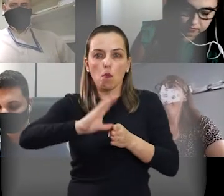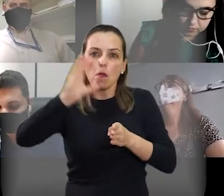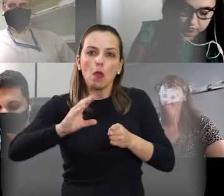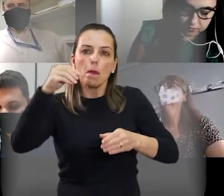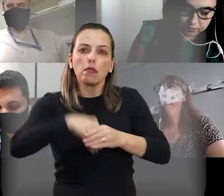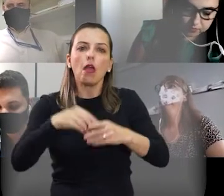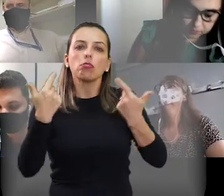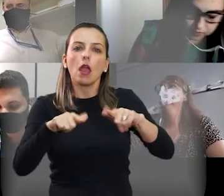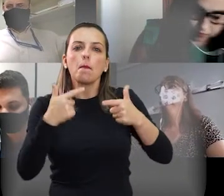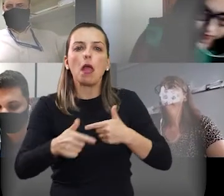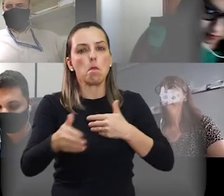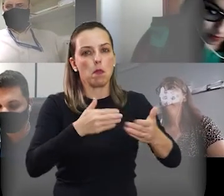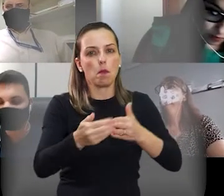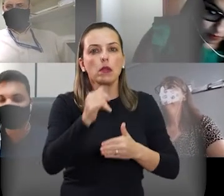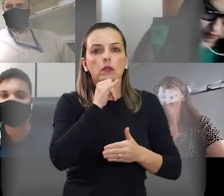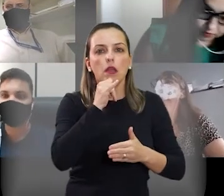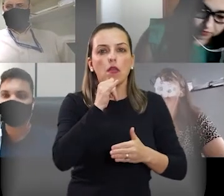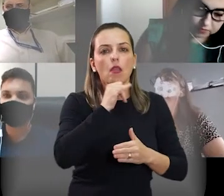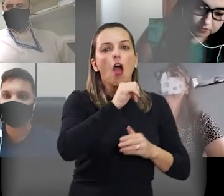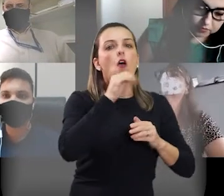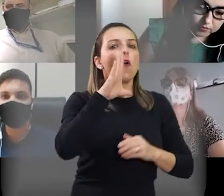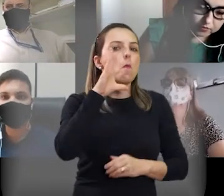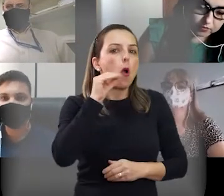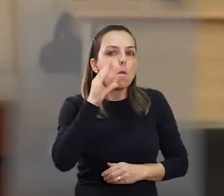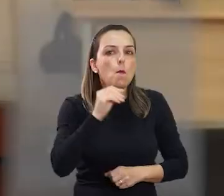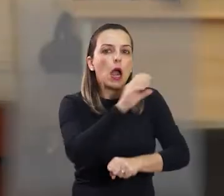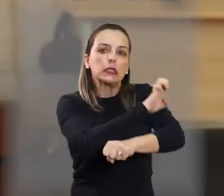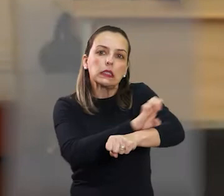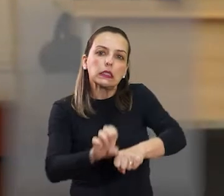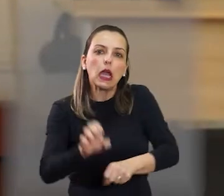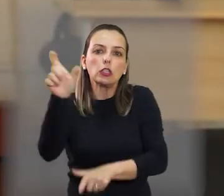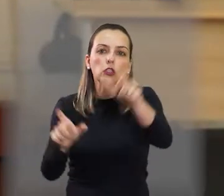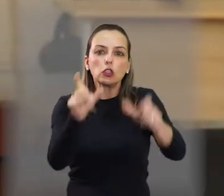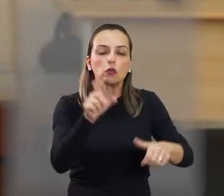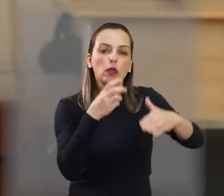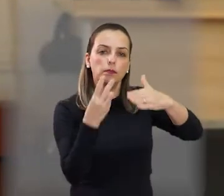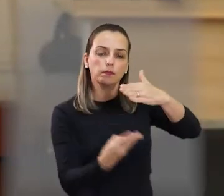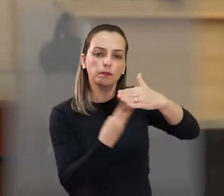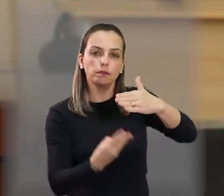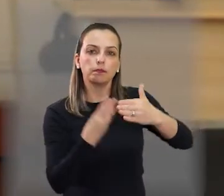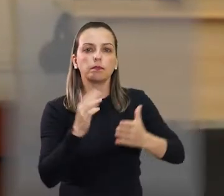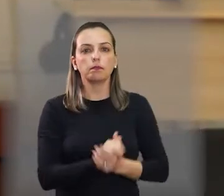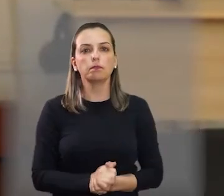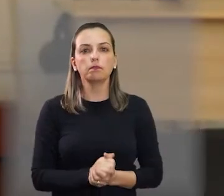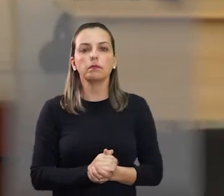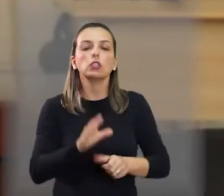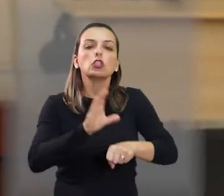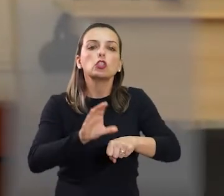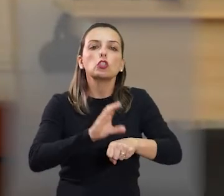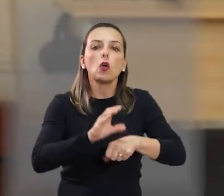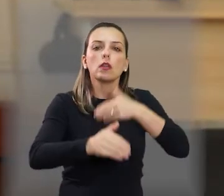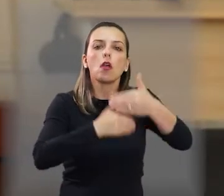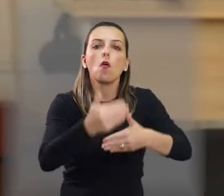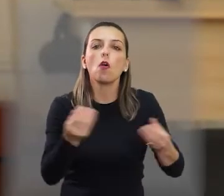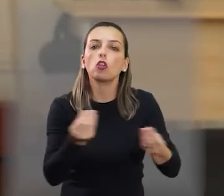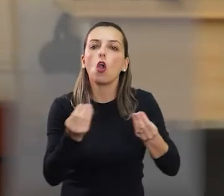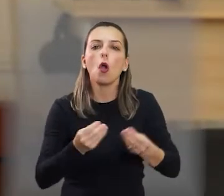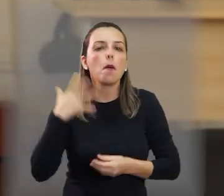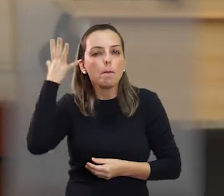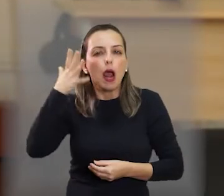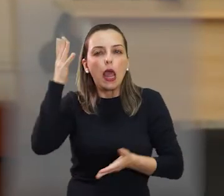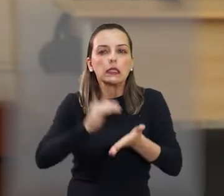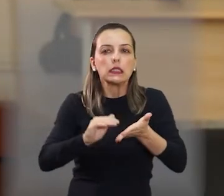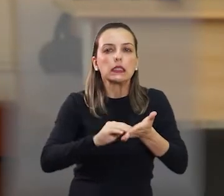que são os servidores, os estagiários e os terceirizados. O curso está organizado na apresentação de 15 secretarias, né?